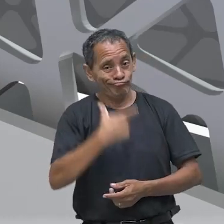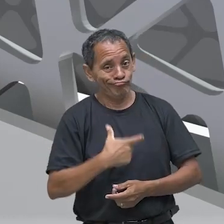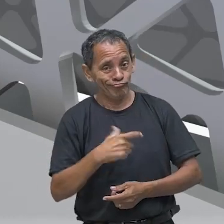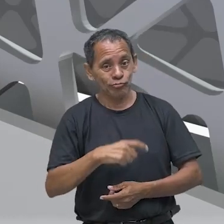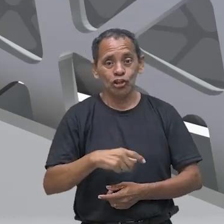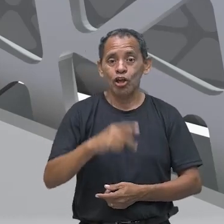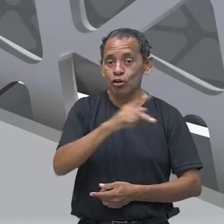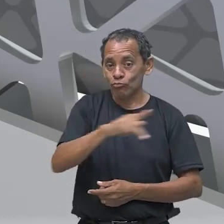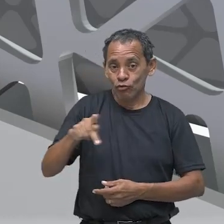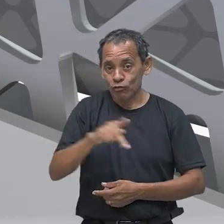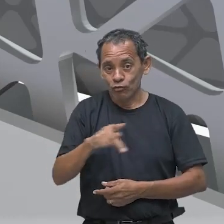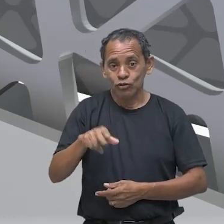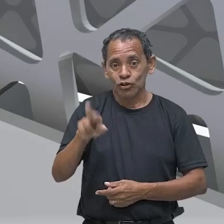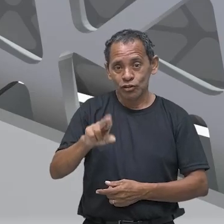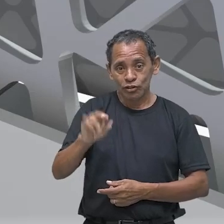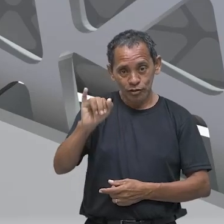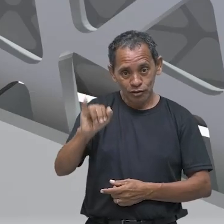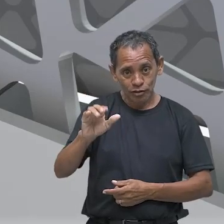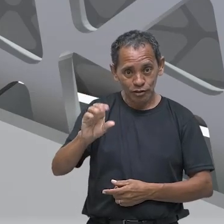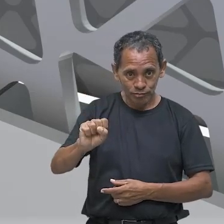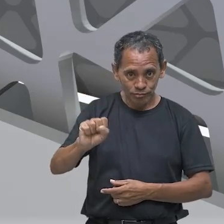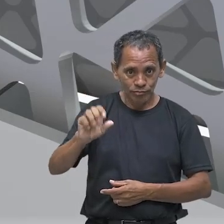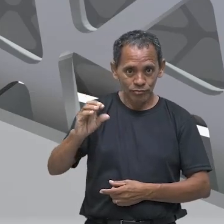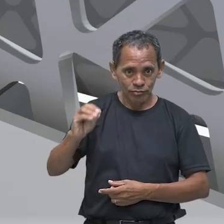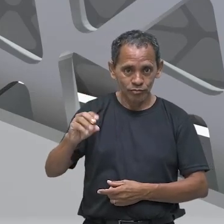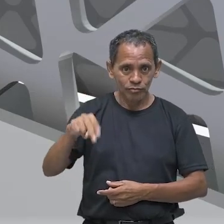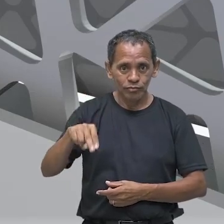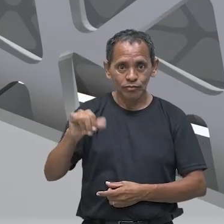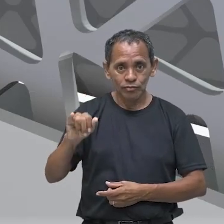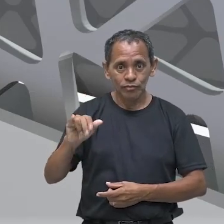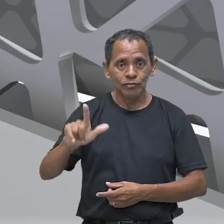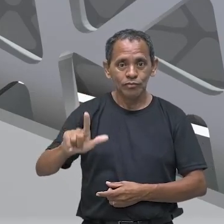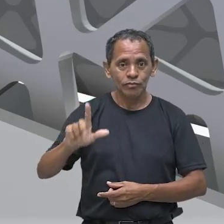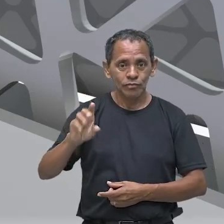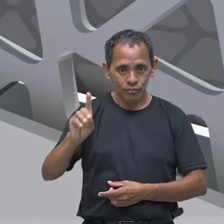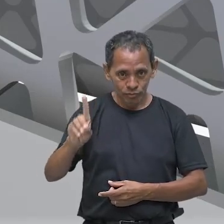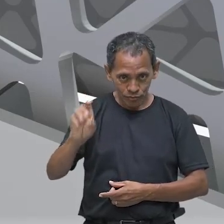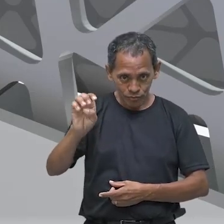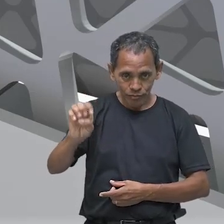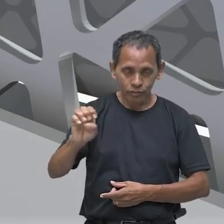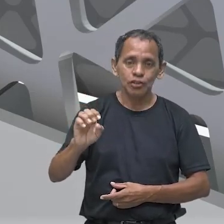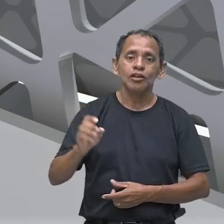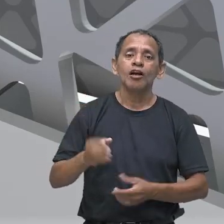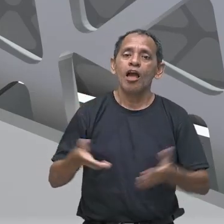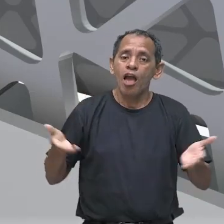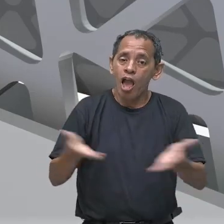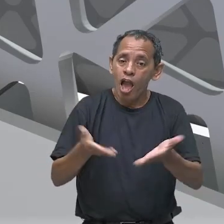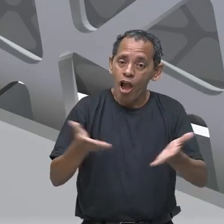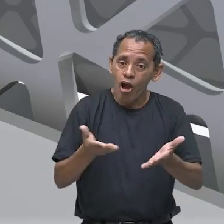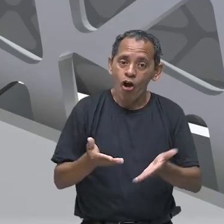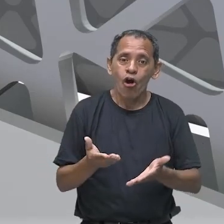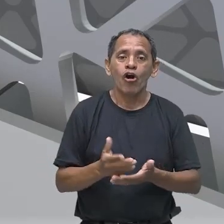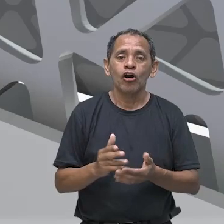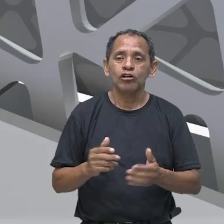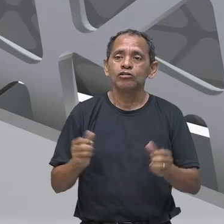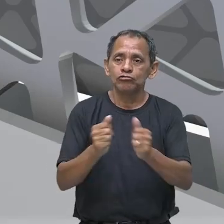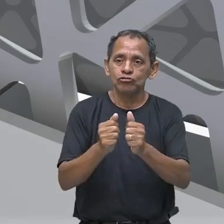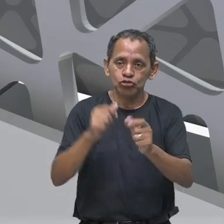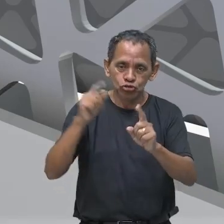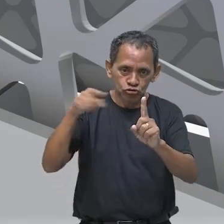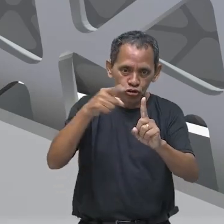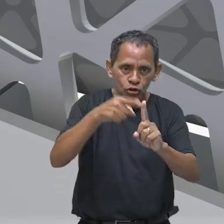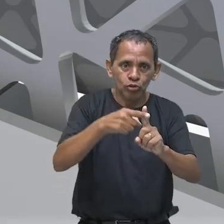portuguesa. Eu sou a professora Risonil de Araújo e ficarei com vocês durante esta aula. Vou